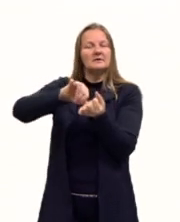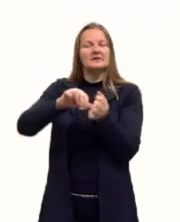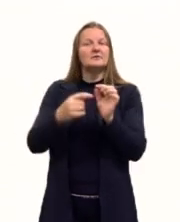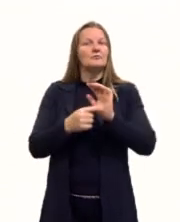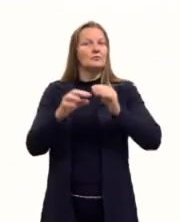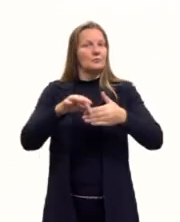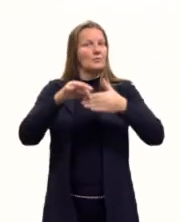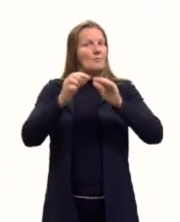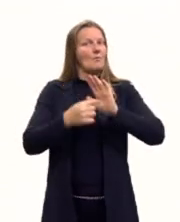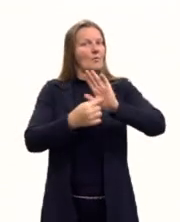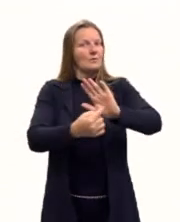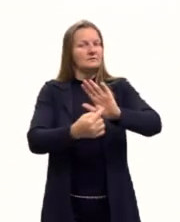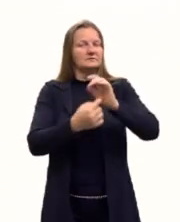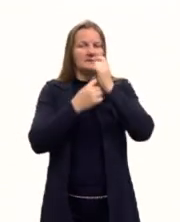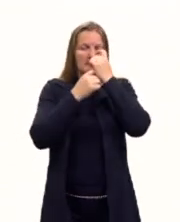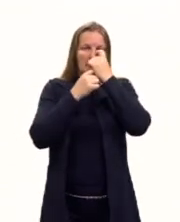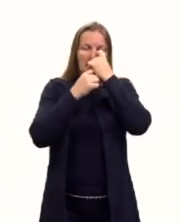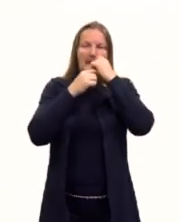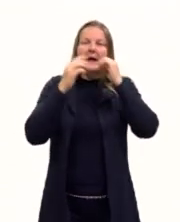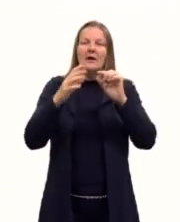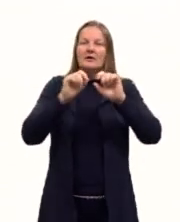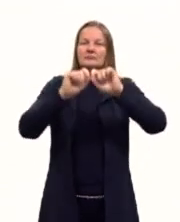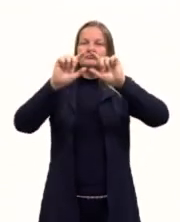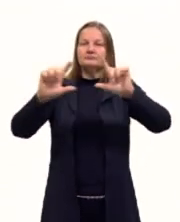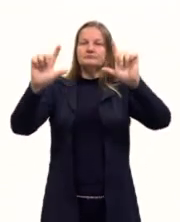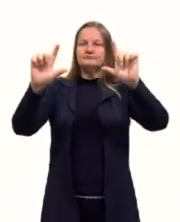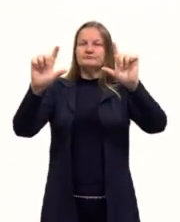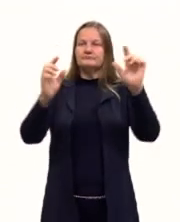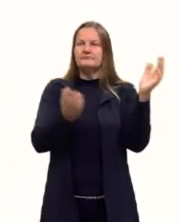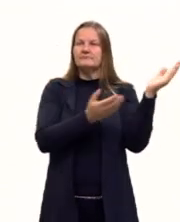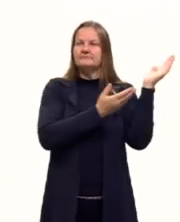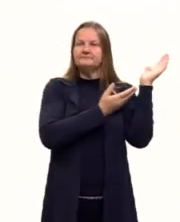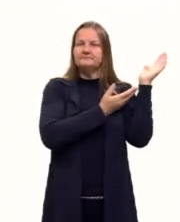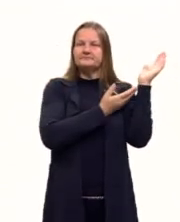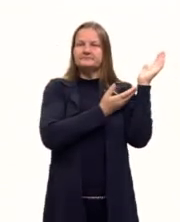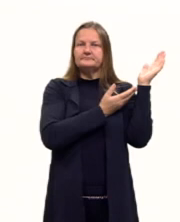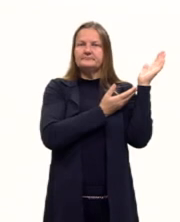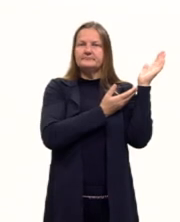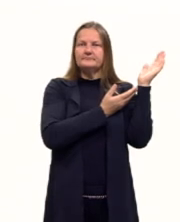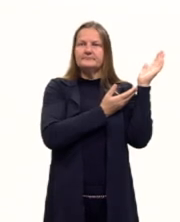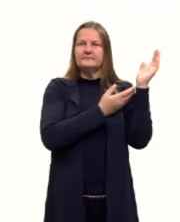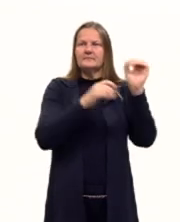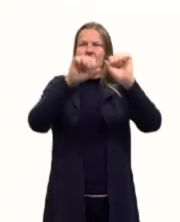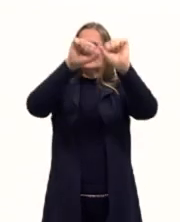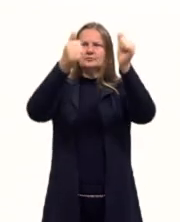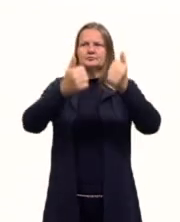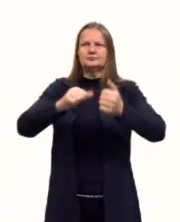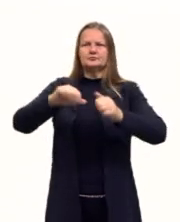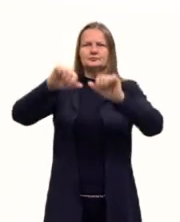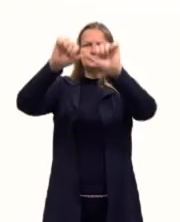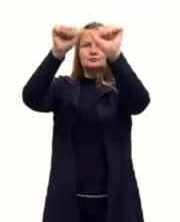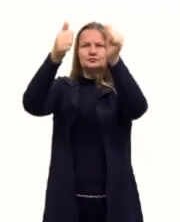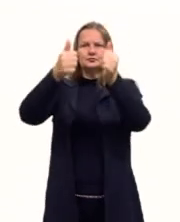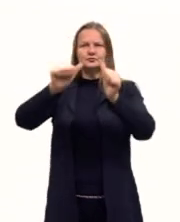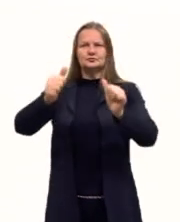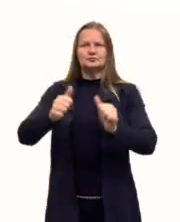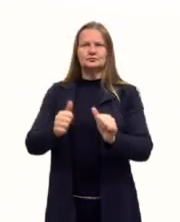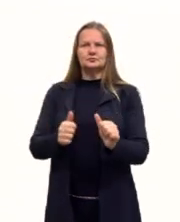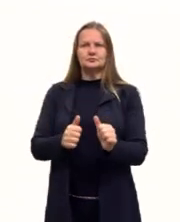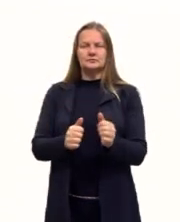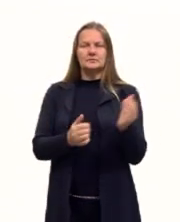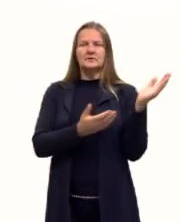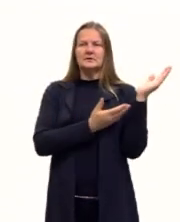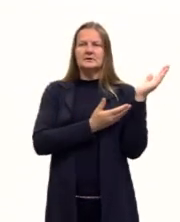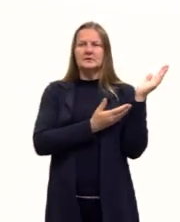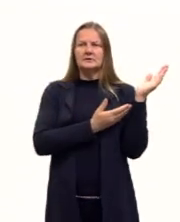ressalta. E aqui nesse slide, a gente tem uma imagem de uma estátua. Esse cara, ele era